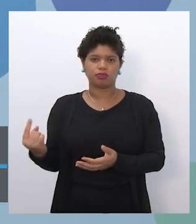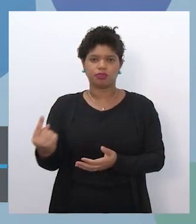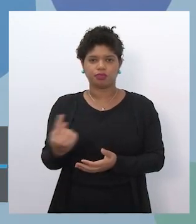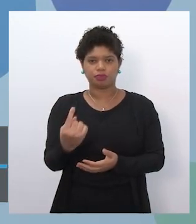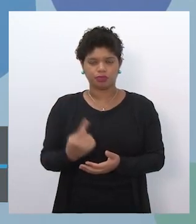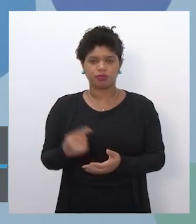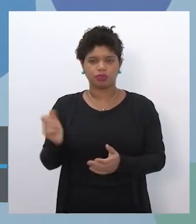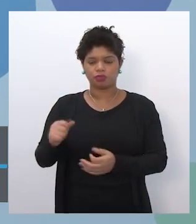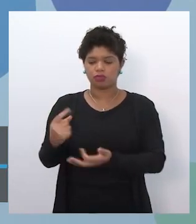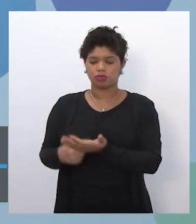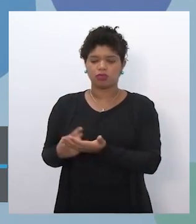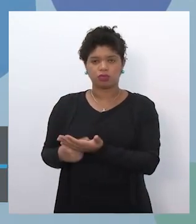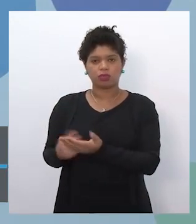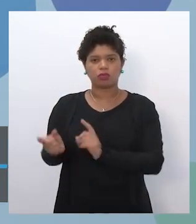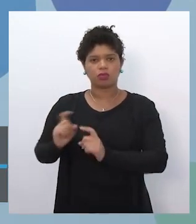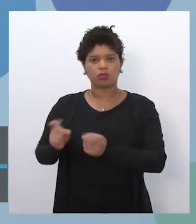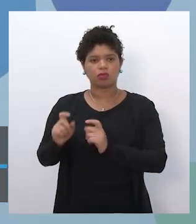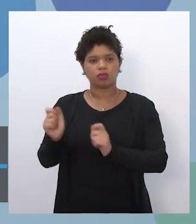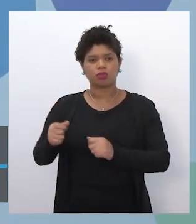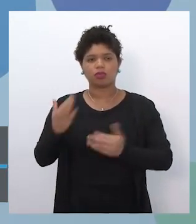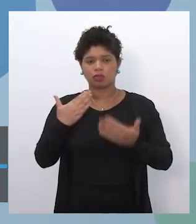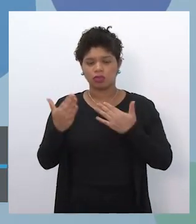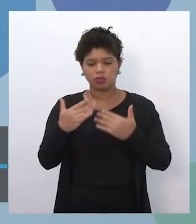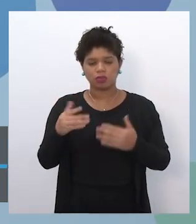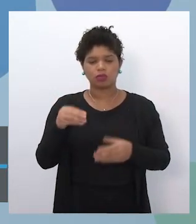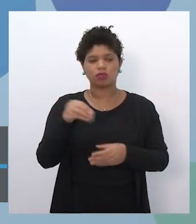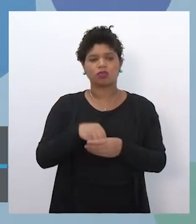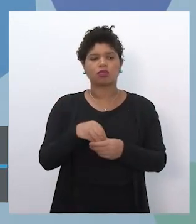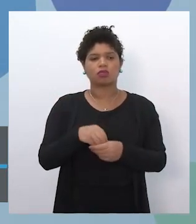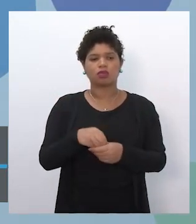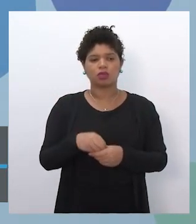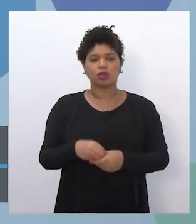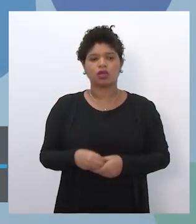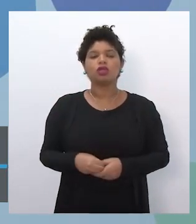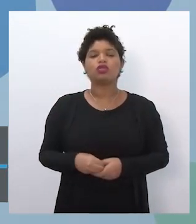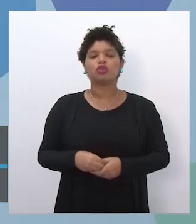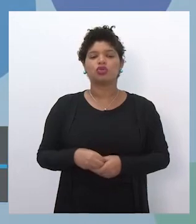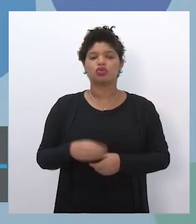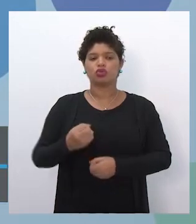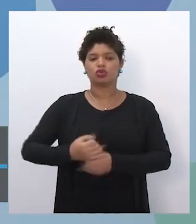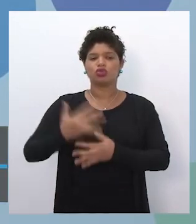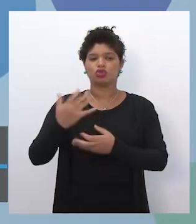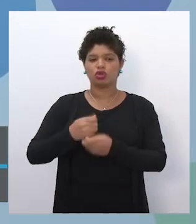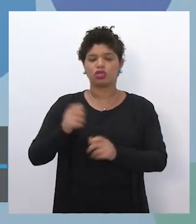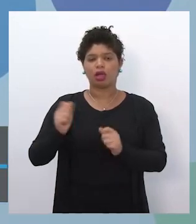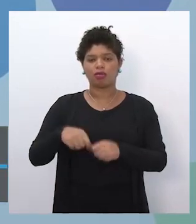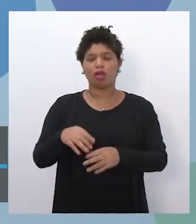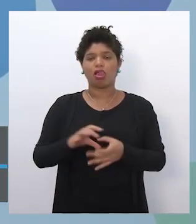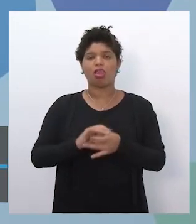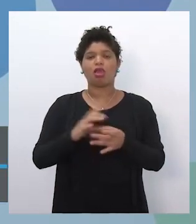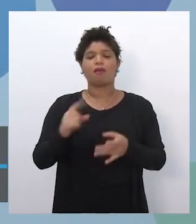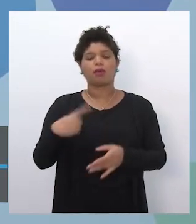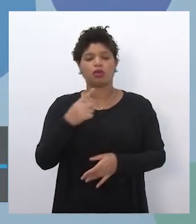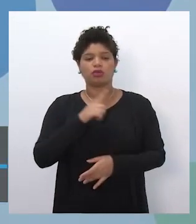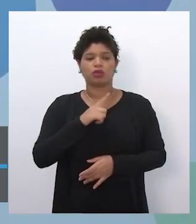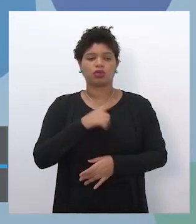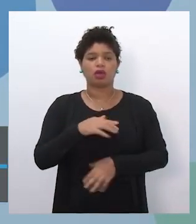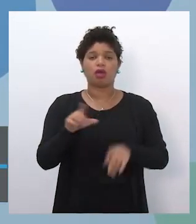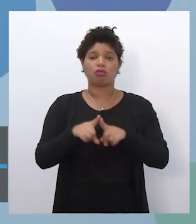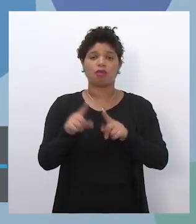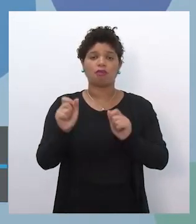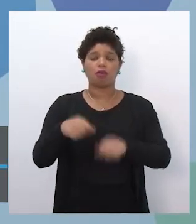um dos grupos, que eu vou poder abrir e conversar com eles pelo chat desse canal, que vai ser disponível só para a gente, e também fazer